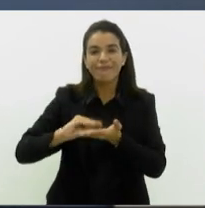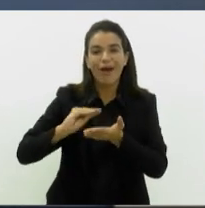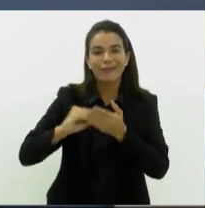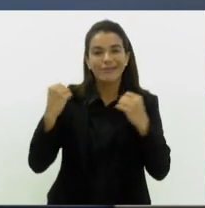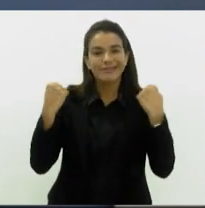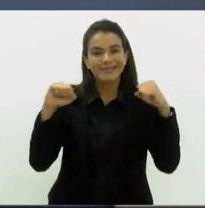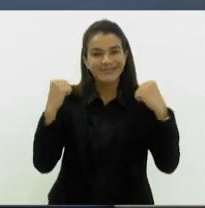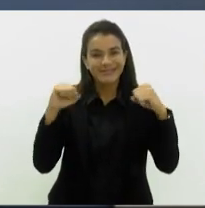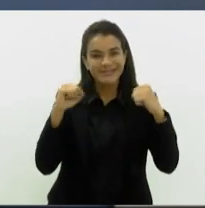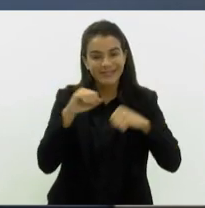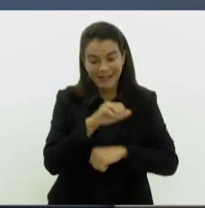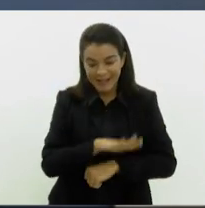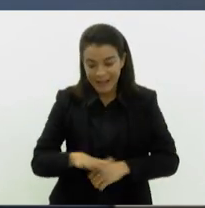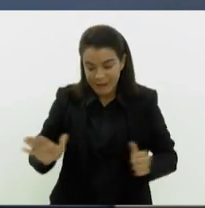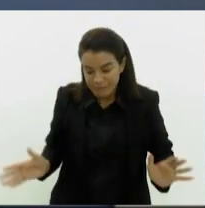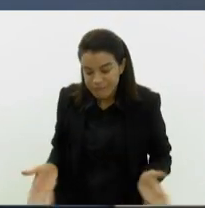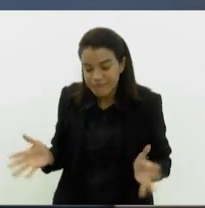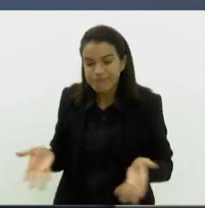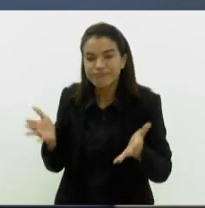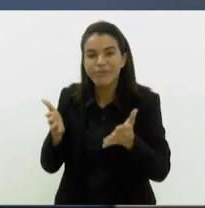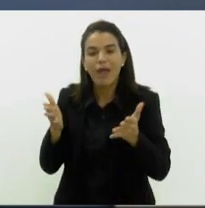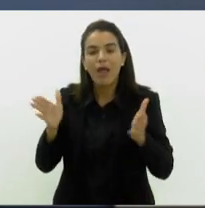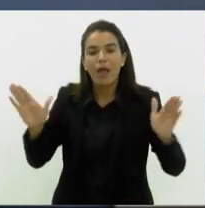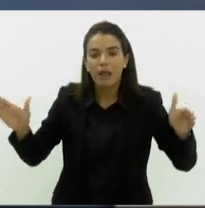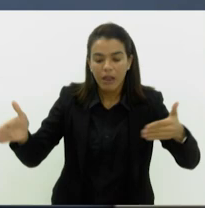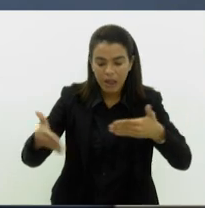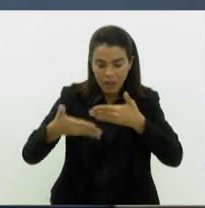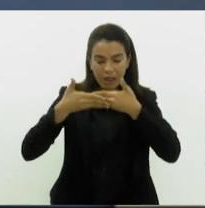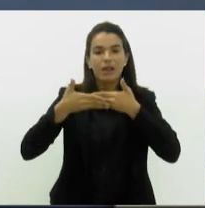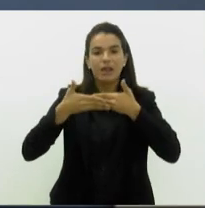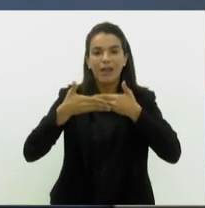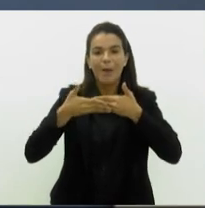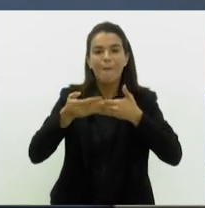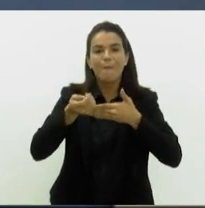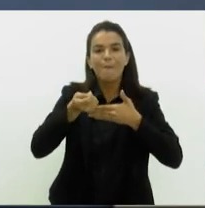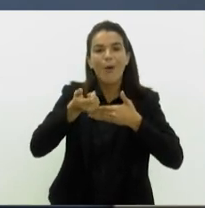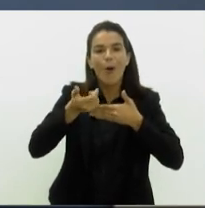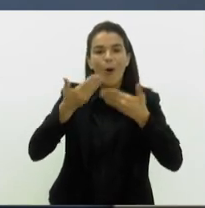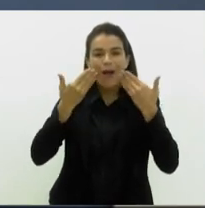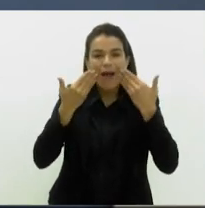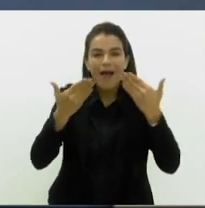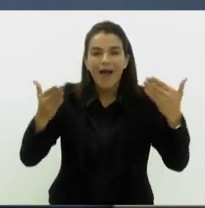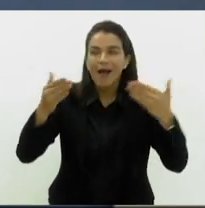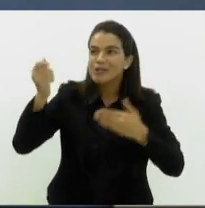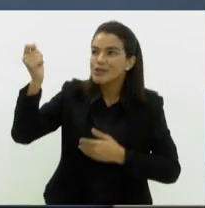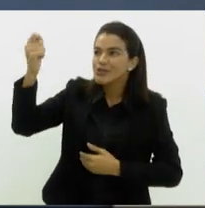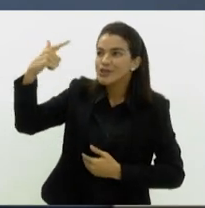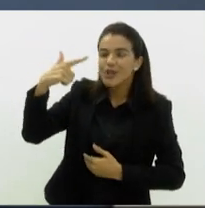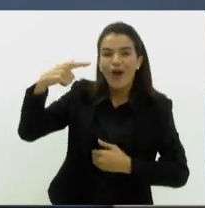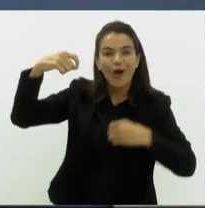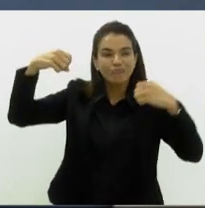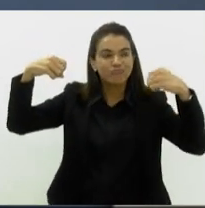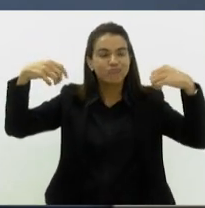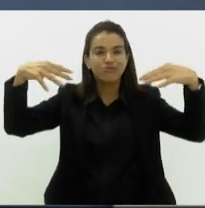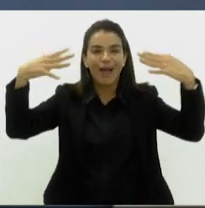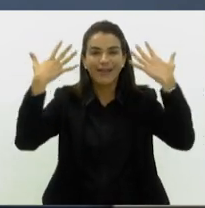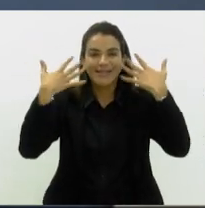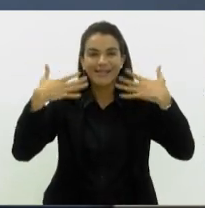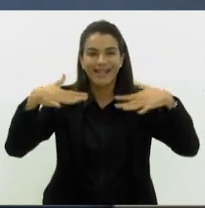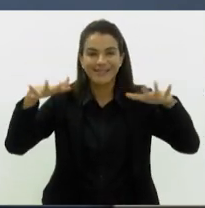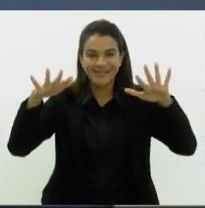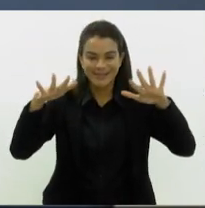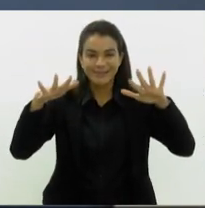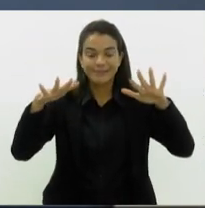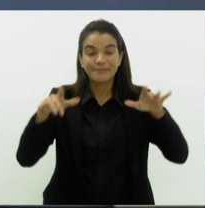foi levada muito para ambientes fechados, em que elas têm pouca exposição à luz solar, à luminância do ambiente aberto.